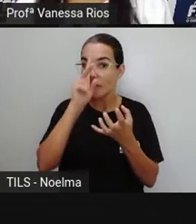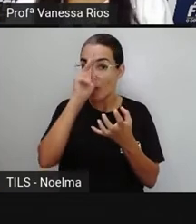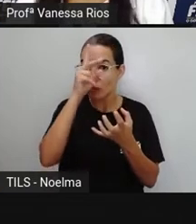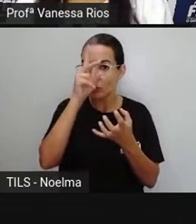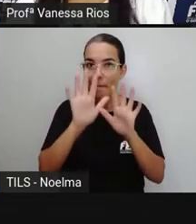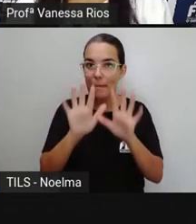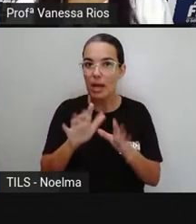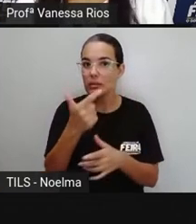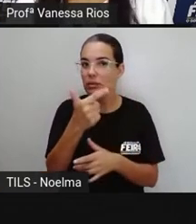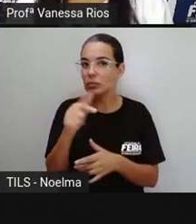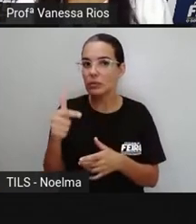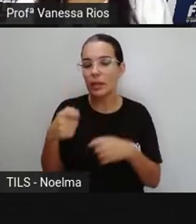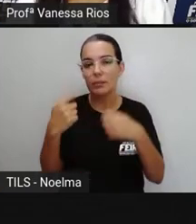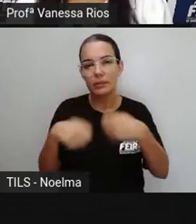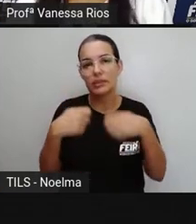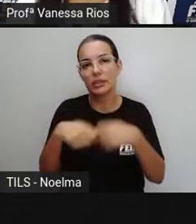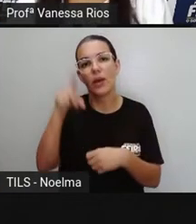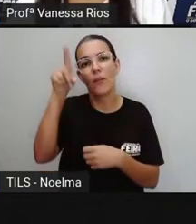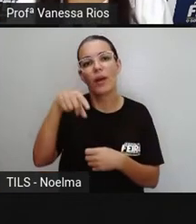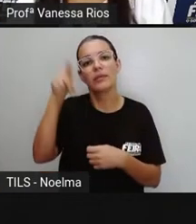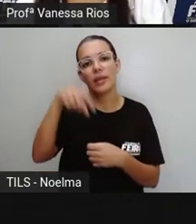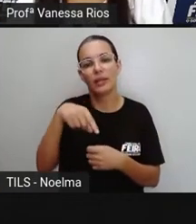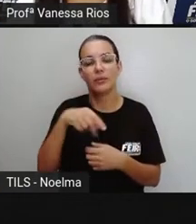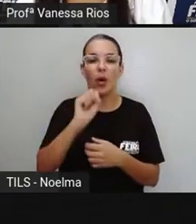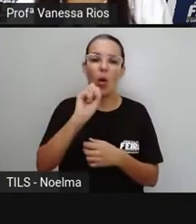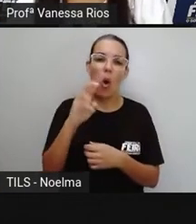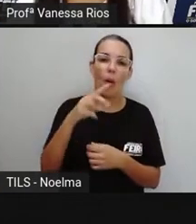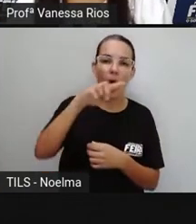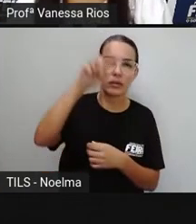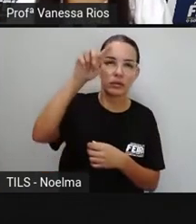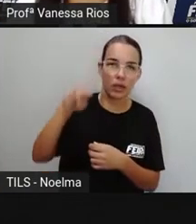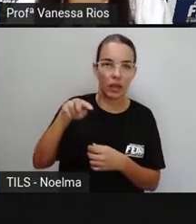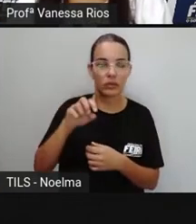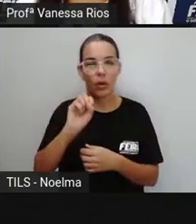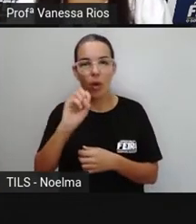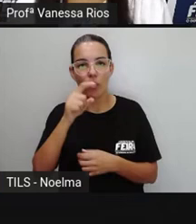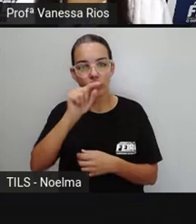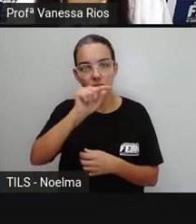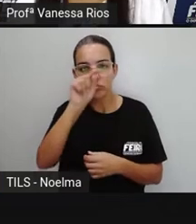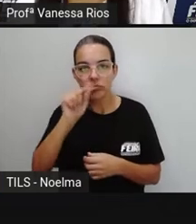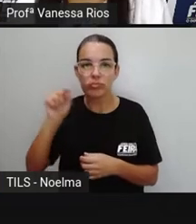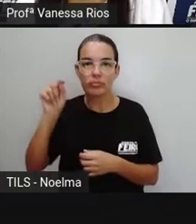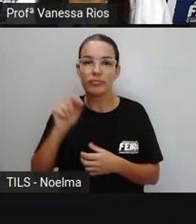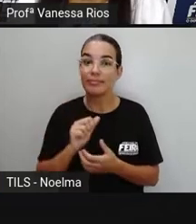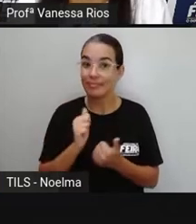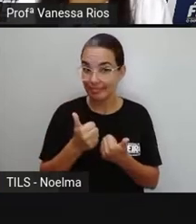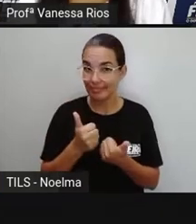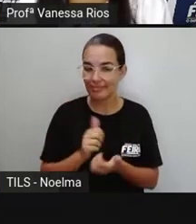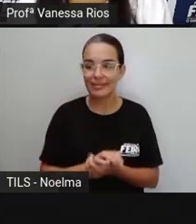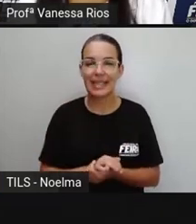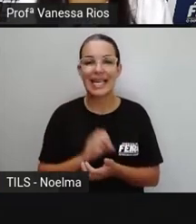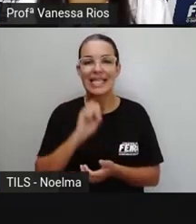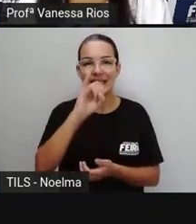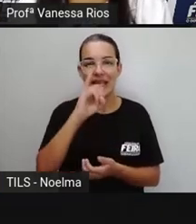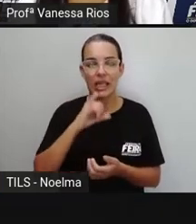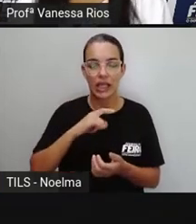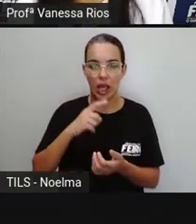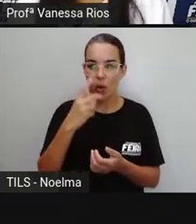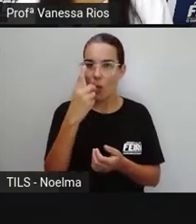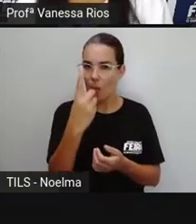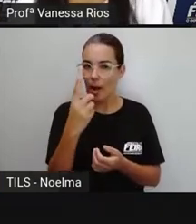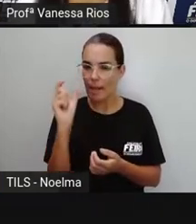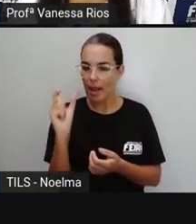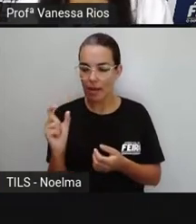observem. Todas as palavras com mais de uma sílaba, ela possui, sim, sílaba tônica.